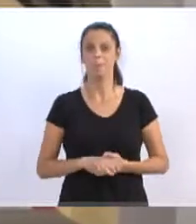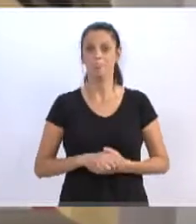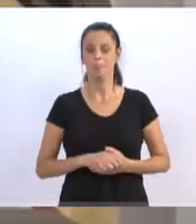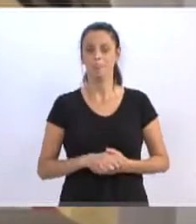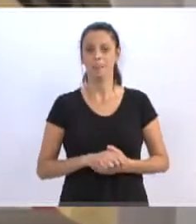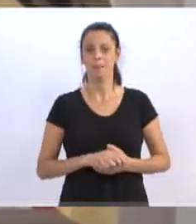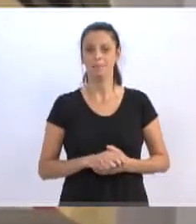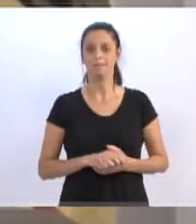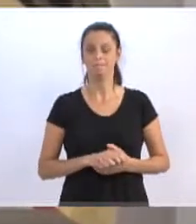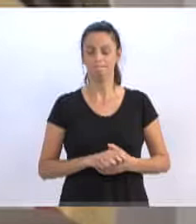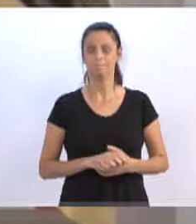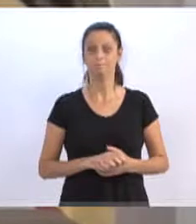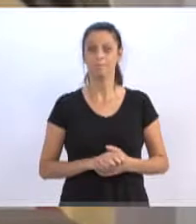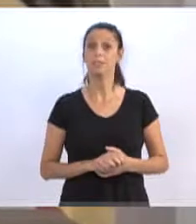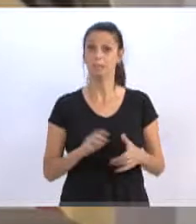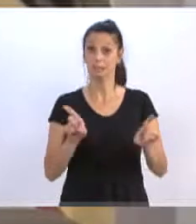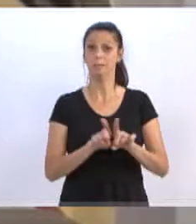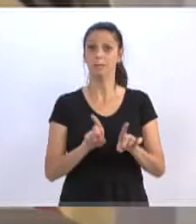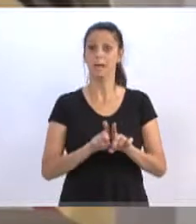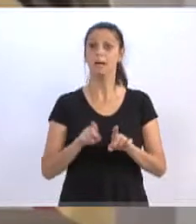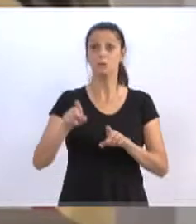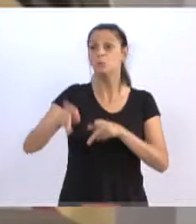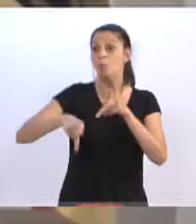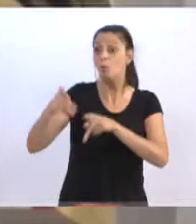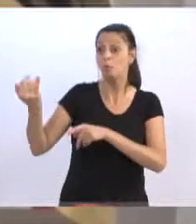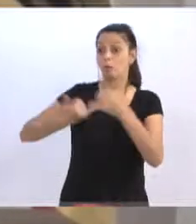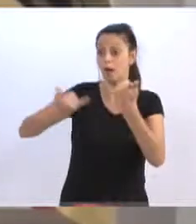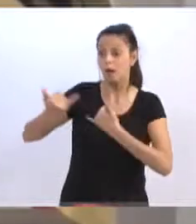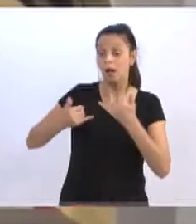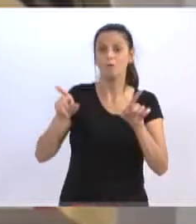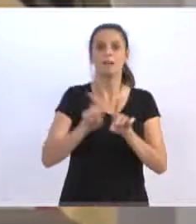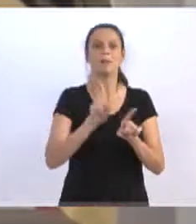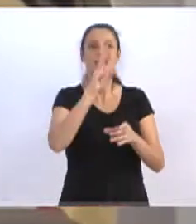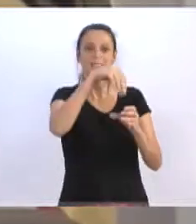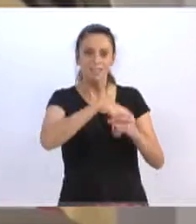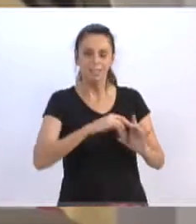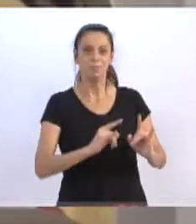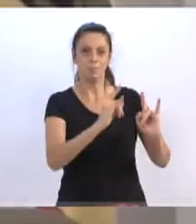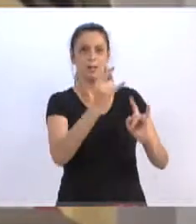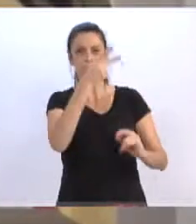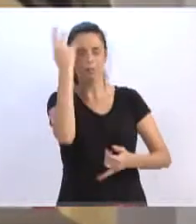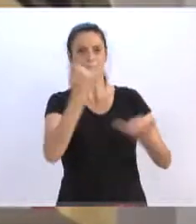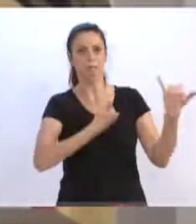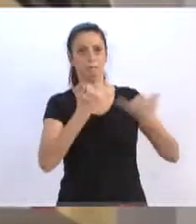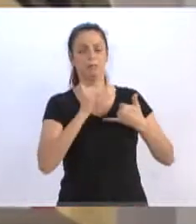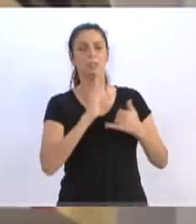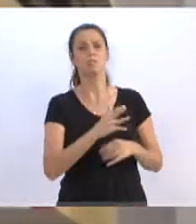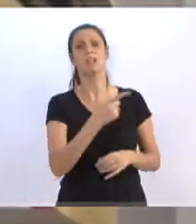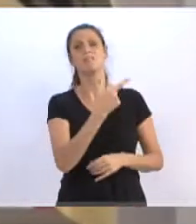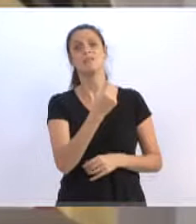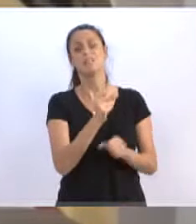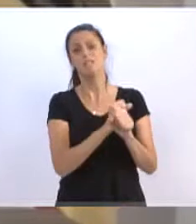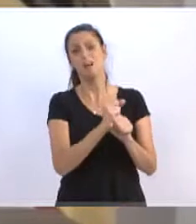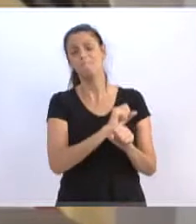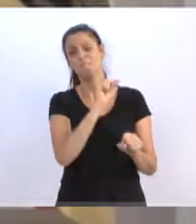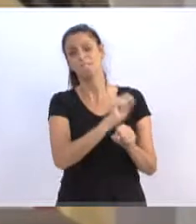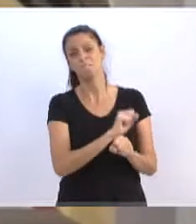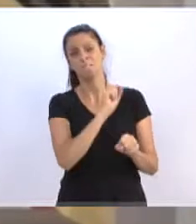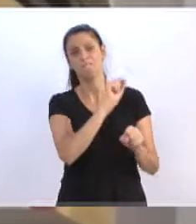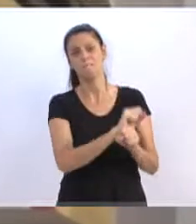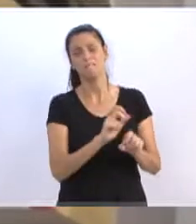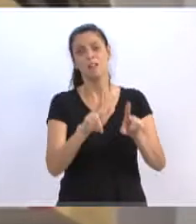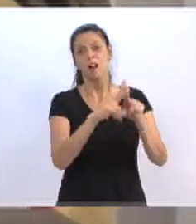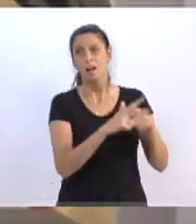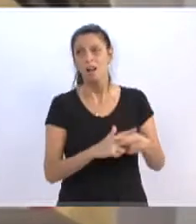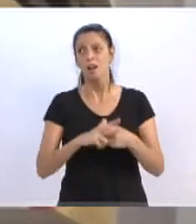fundamentalmente, dentro da Fundação Cultural, é que há 70 anos aguardava por uma reforma. Há 70